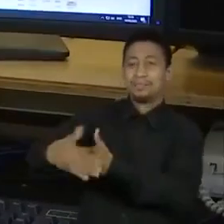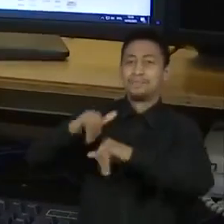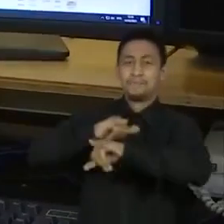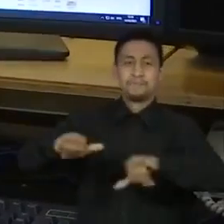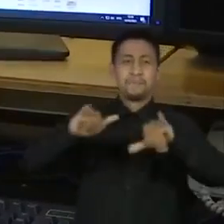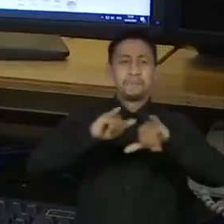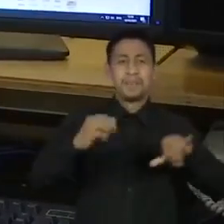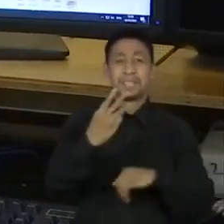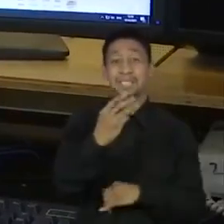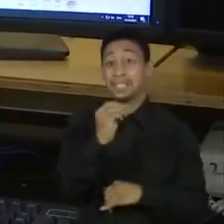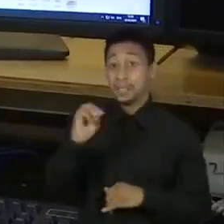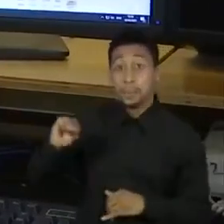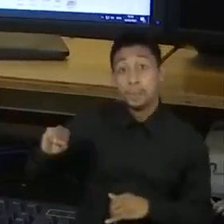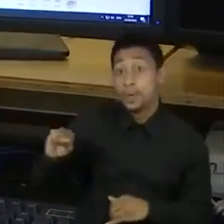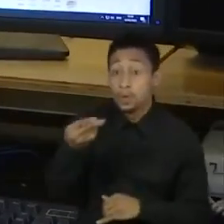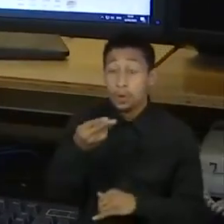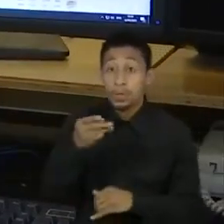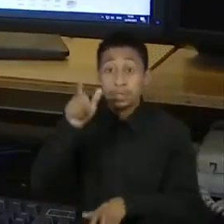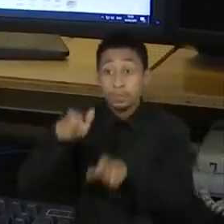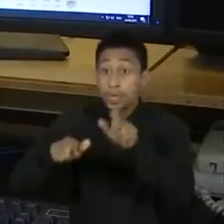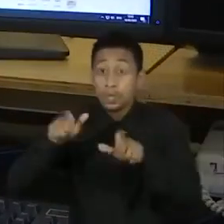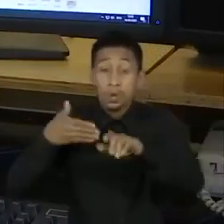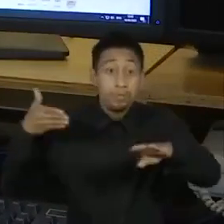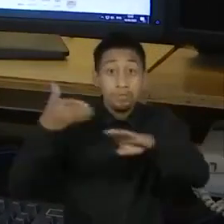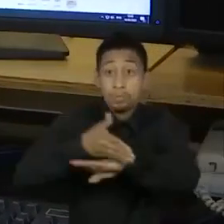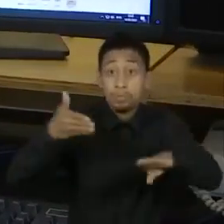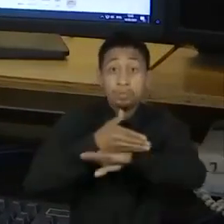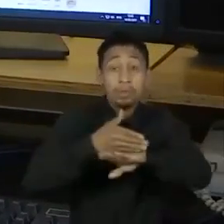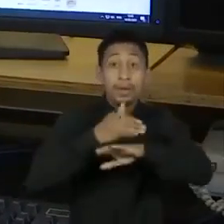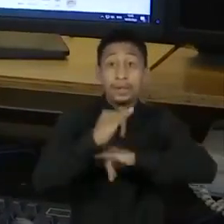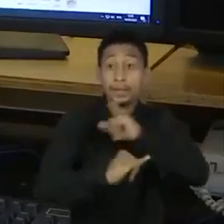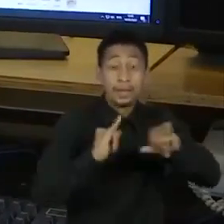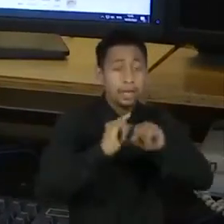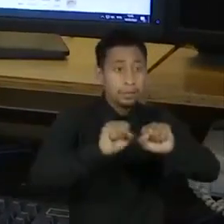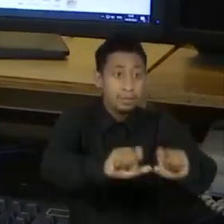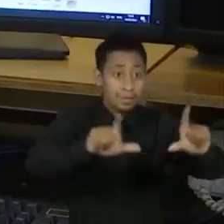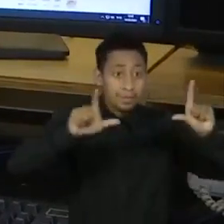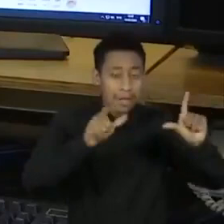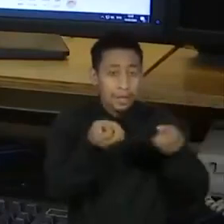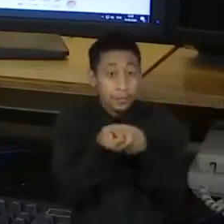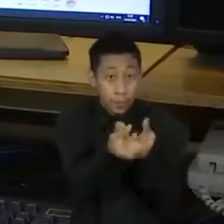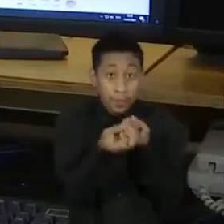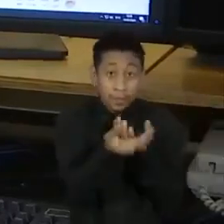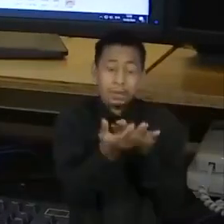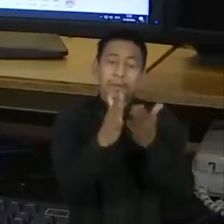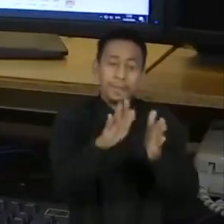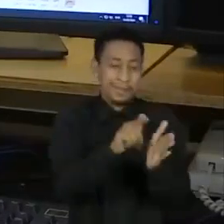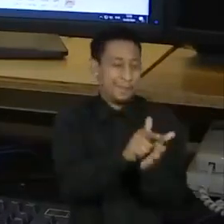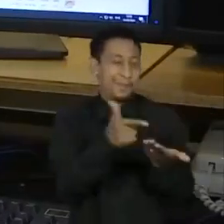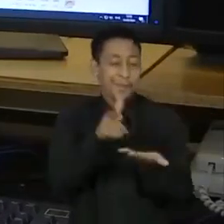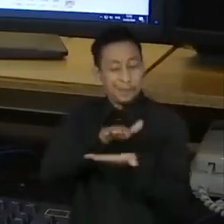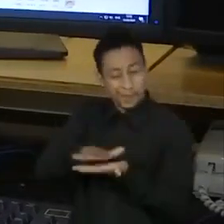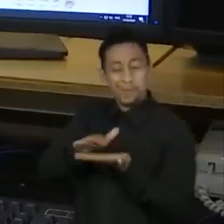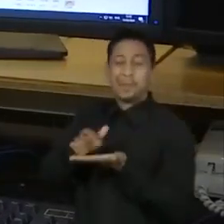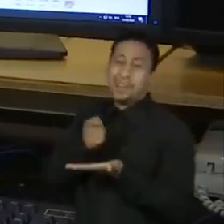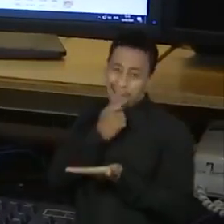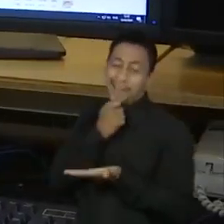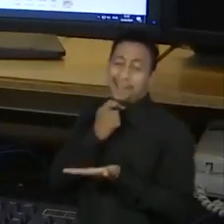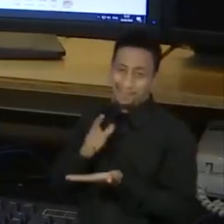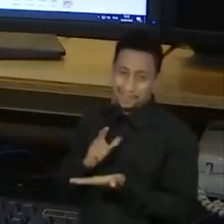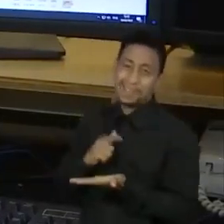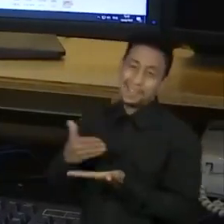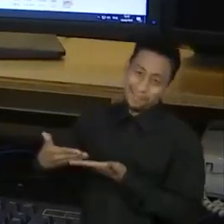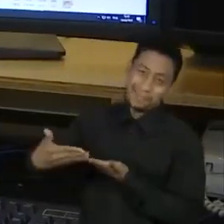30 milhões de internautas acessam as notícias todos os meses. Mas, mesmo assim, a informação no papel, por mais que com o tempo tenha